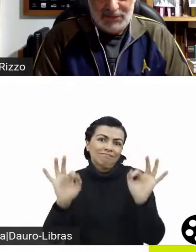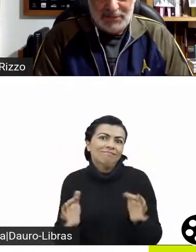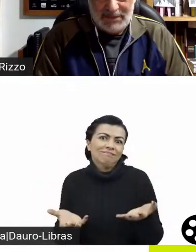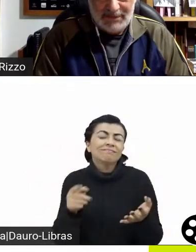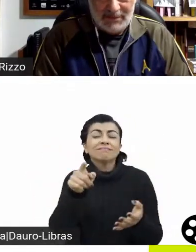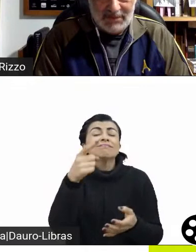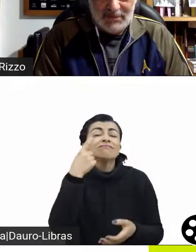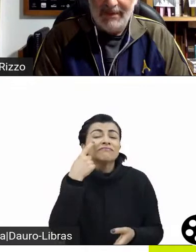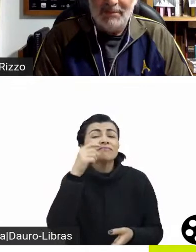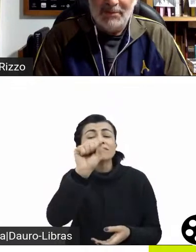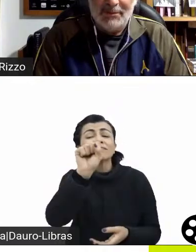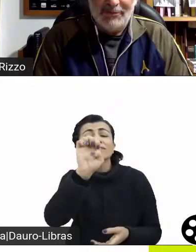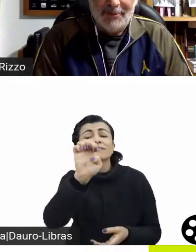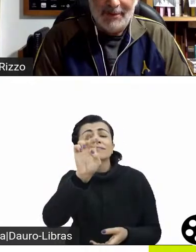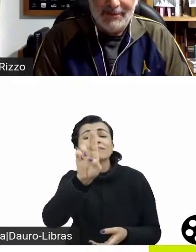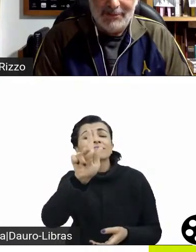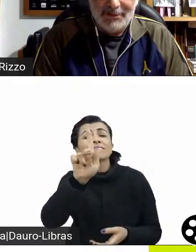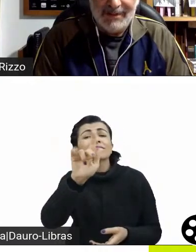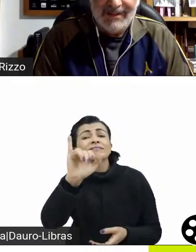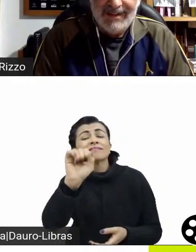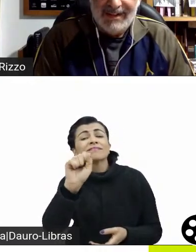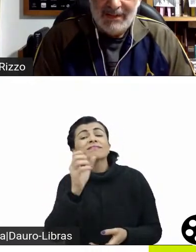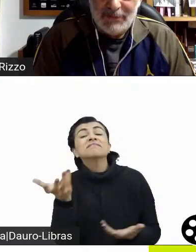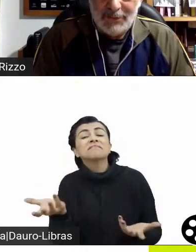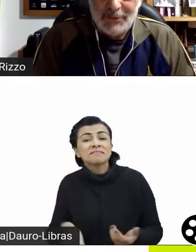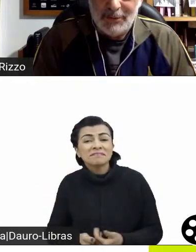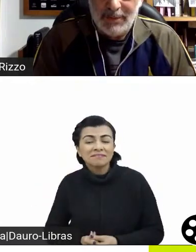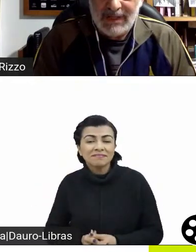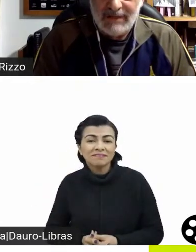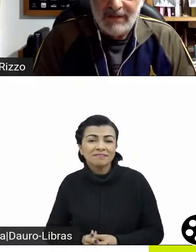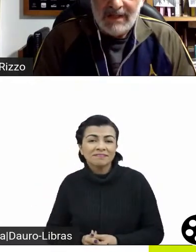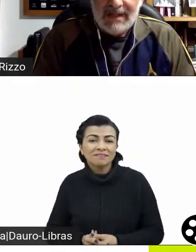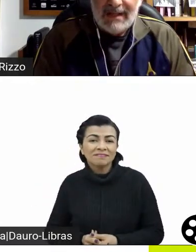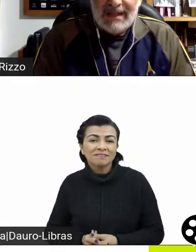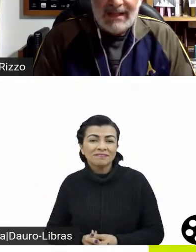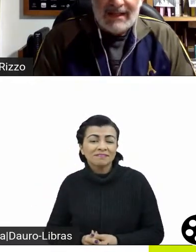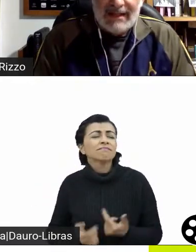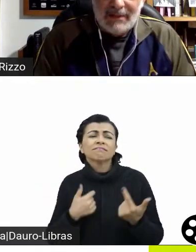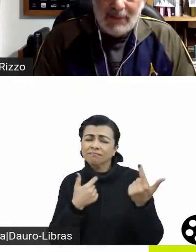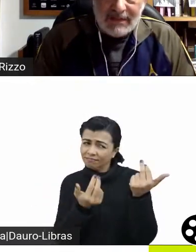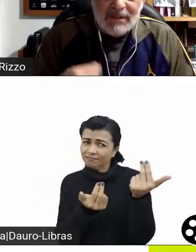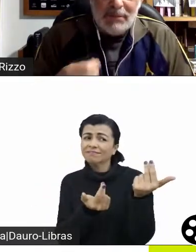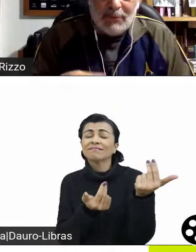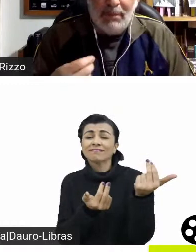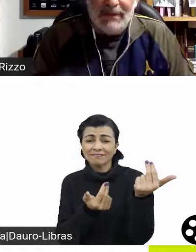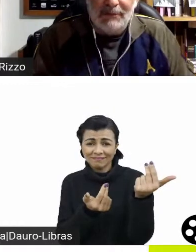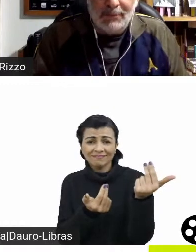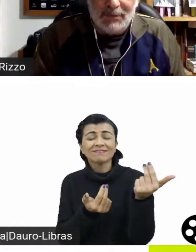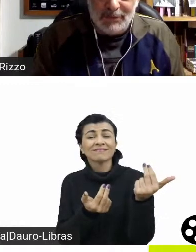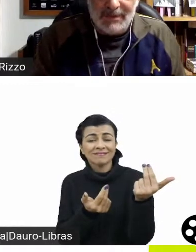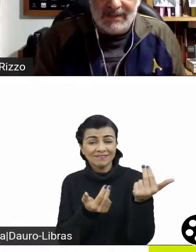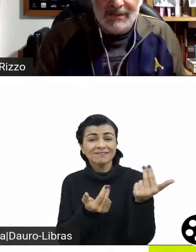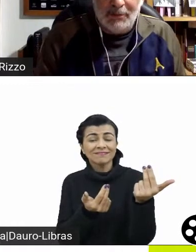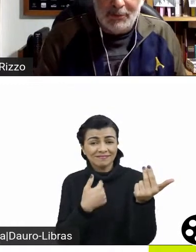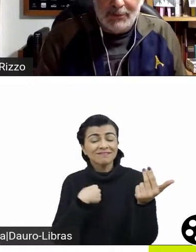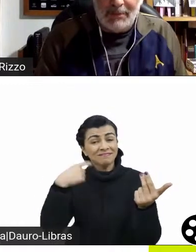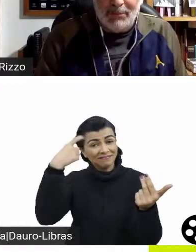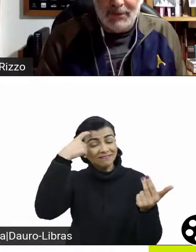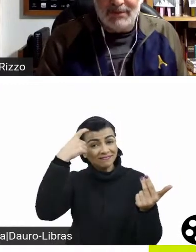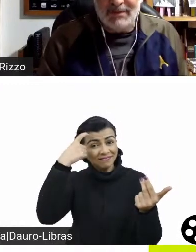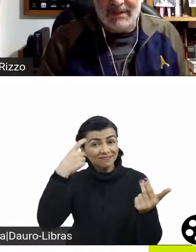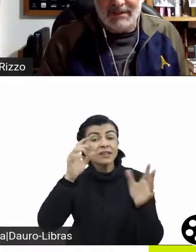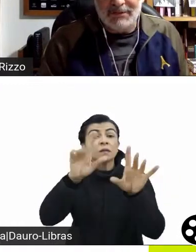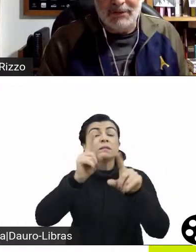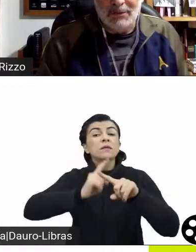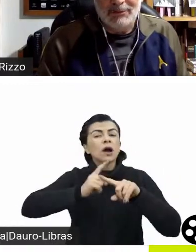Mais ou menos da mesma forma que você olhou para aquilo. Eu aqui sempre preocupado com pessoas que nasceram muito